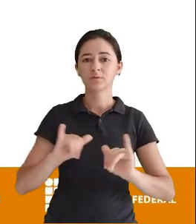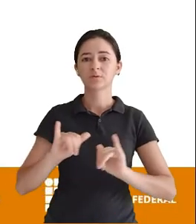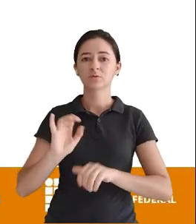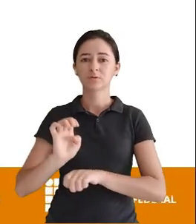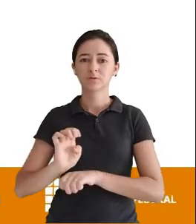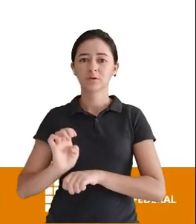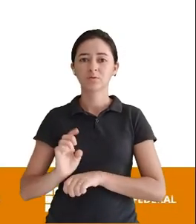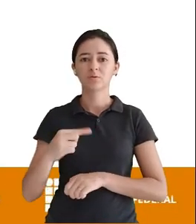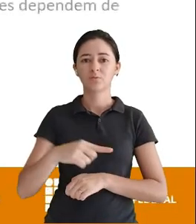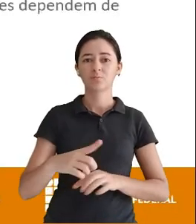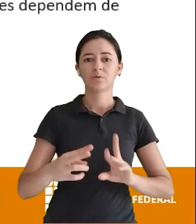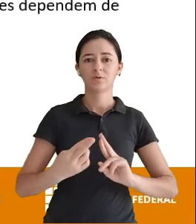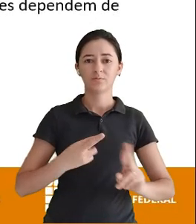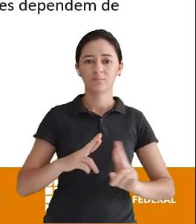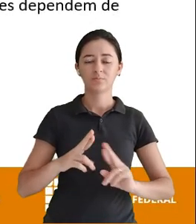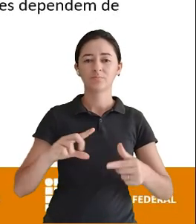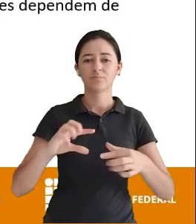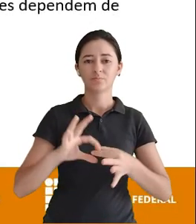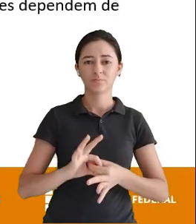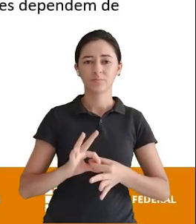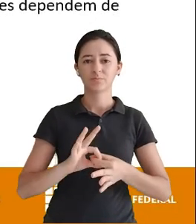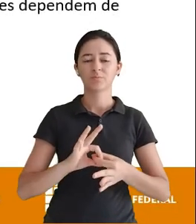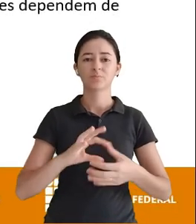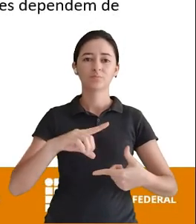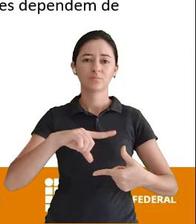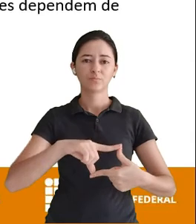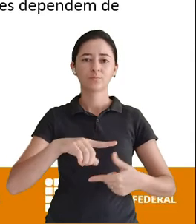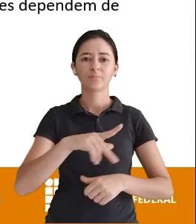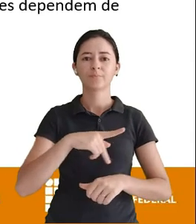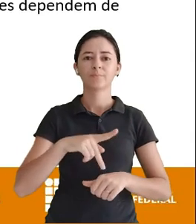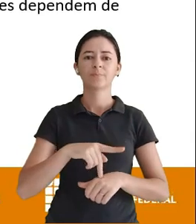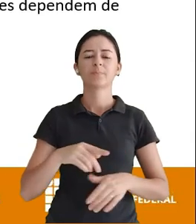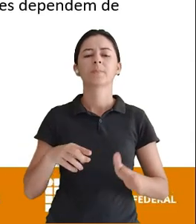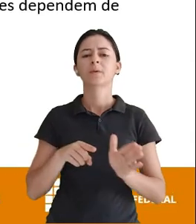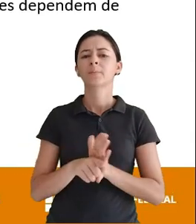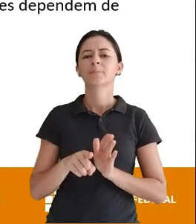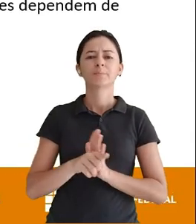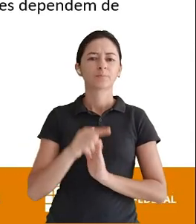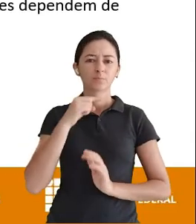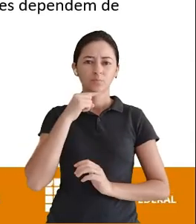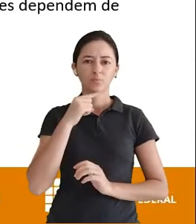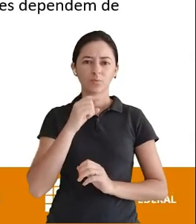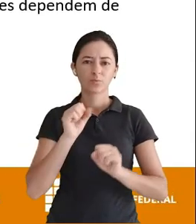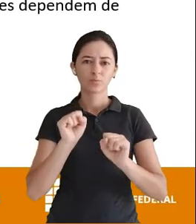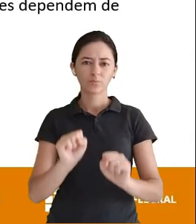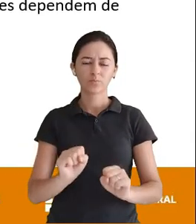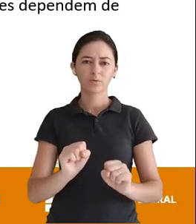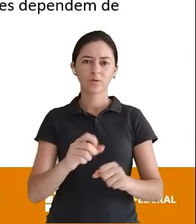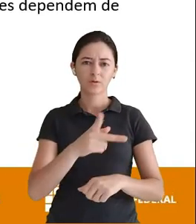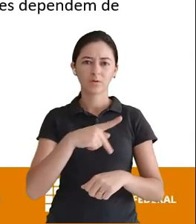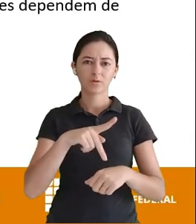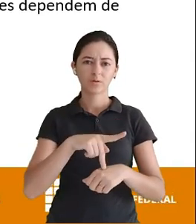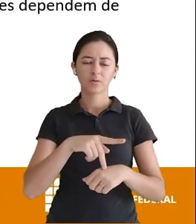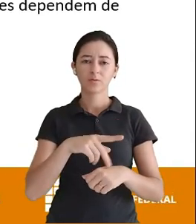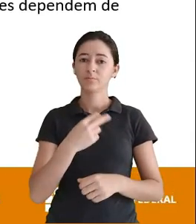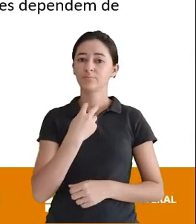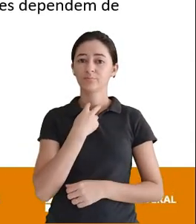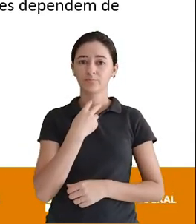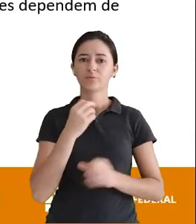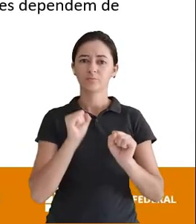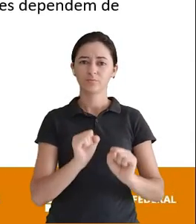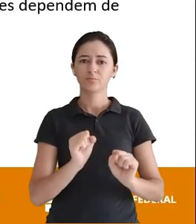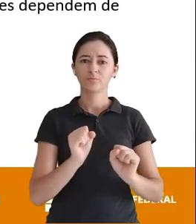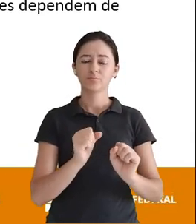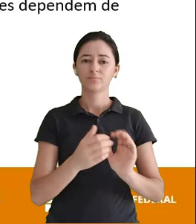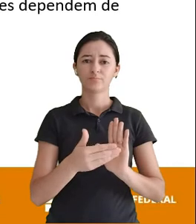registro número 1 Da tabela país A pergunta é É possível excluir A tabela país? Não Porque o registro Com ID